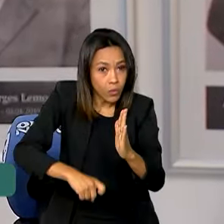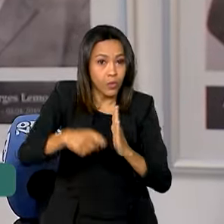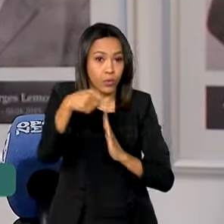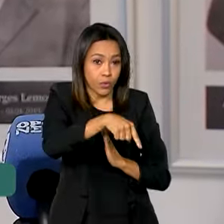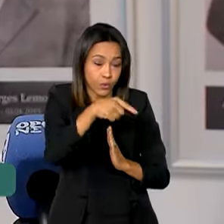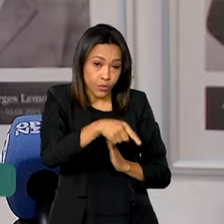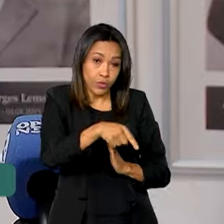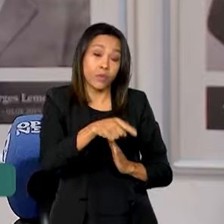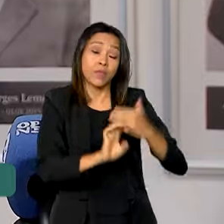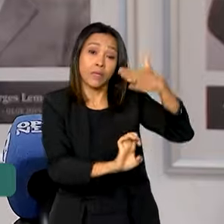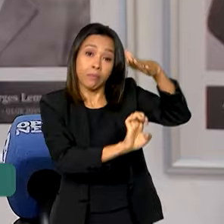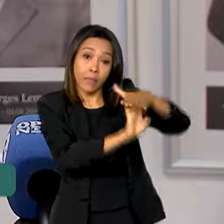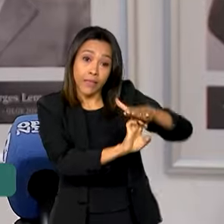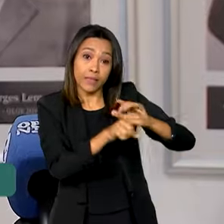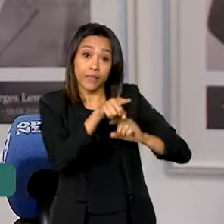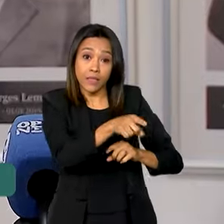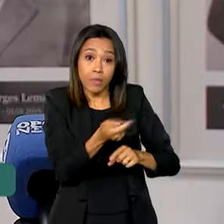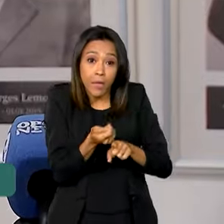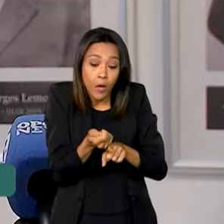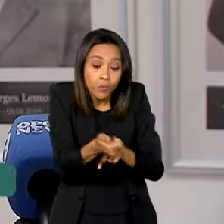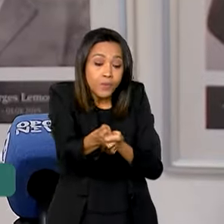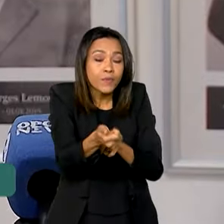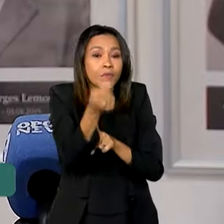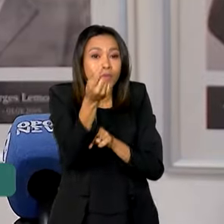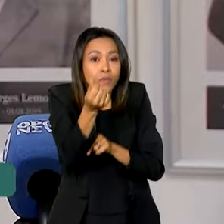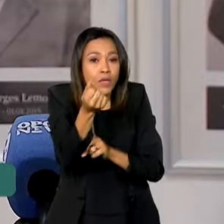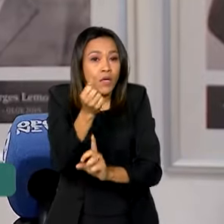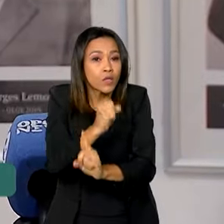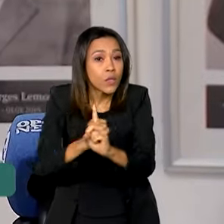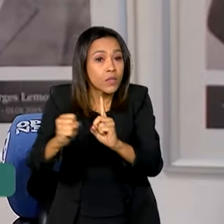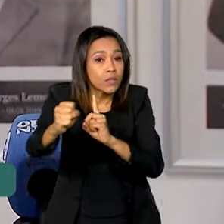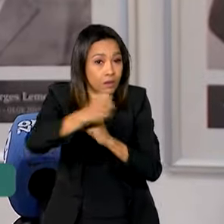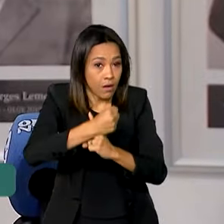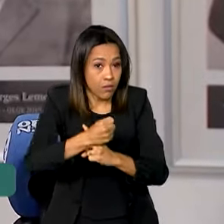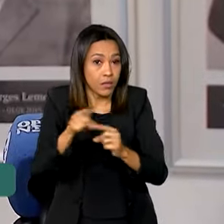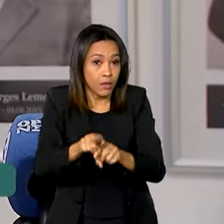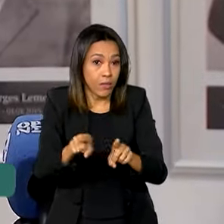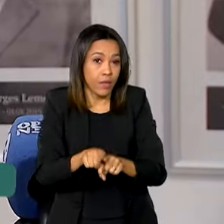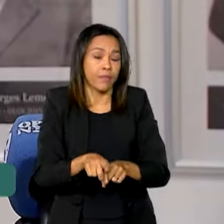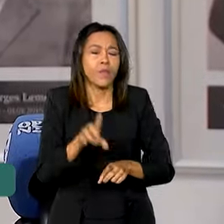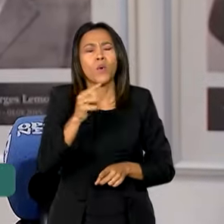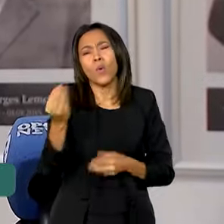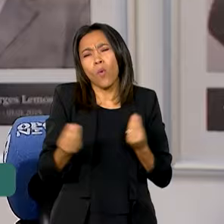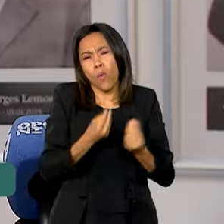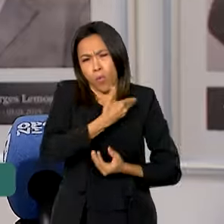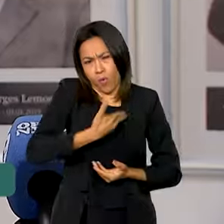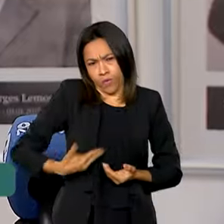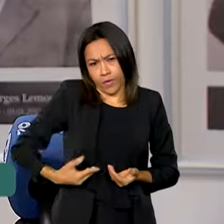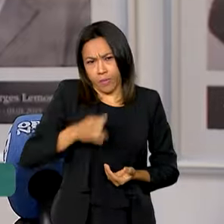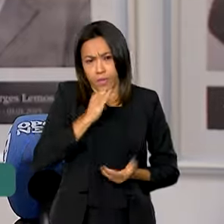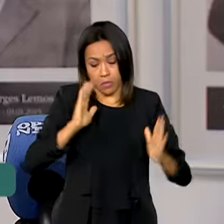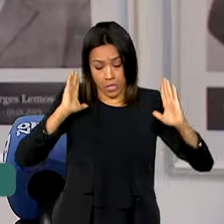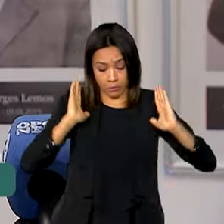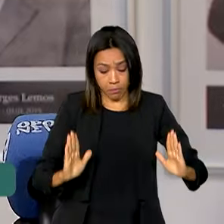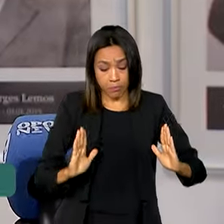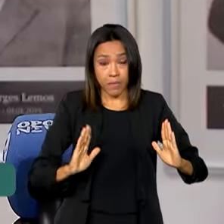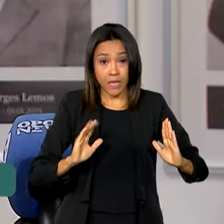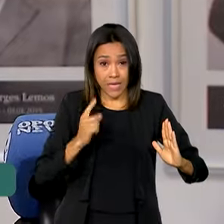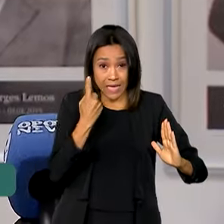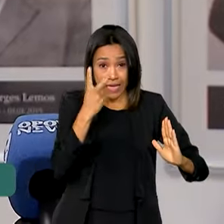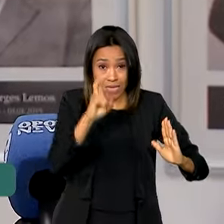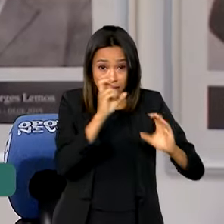contribuição social sobre lucro líquido. O o governo está fazendo? Ao invés de você abater em 15 anos,